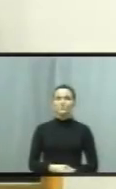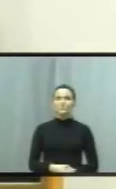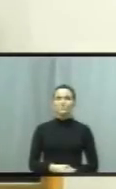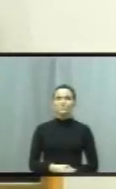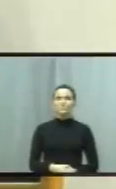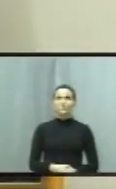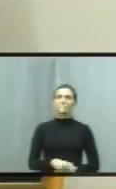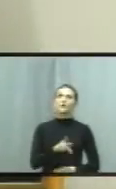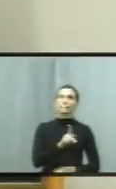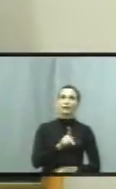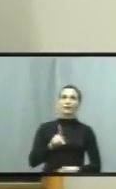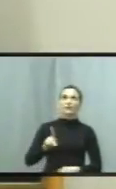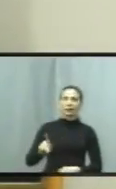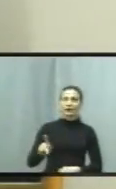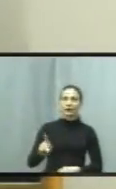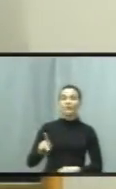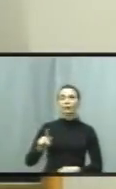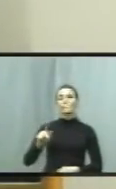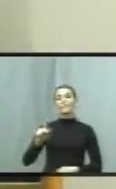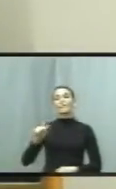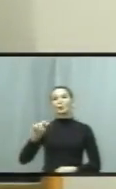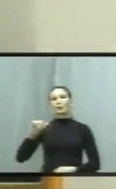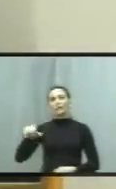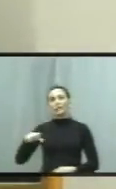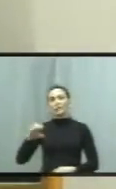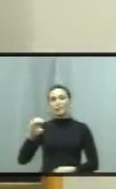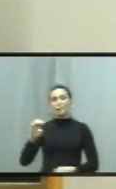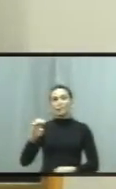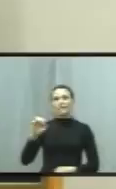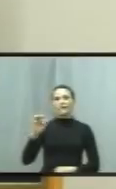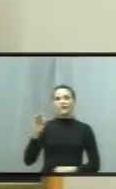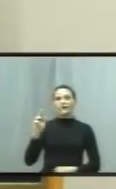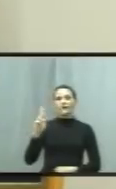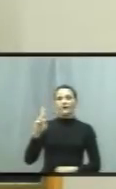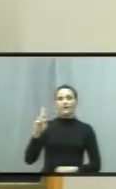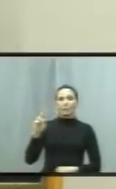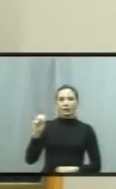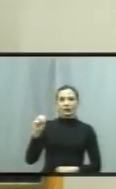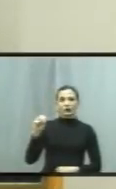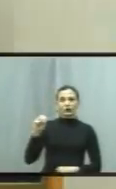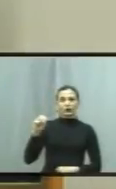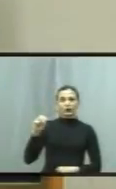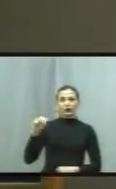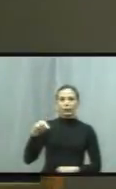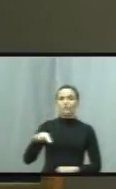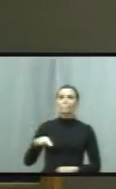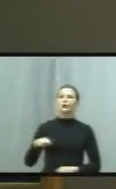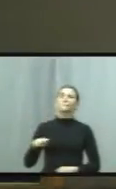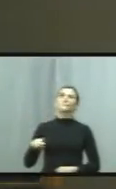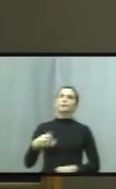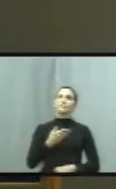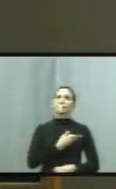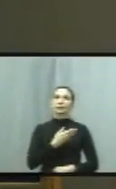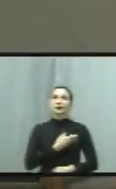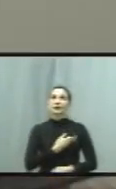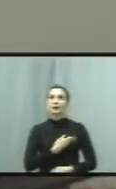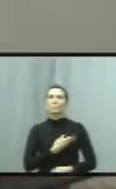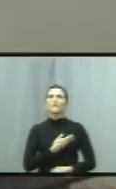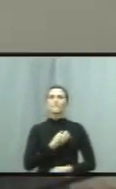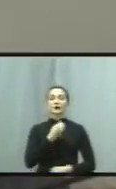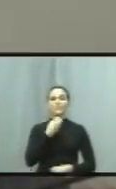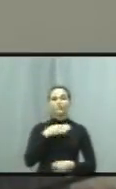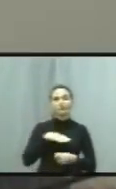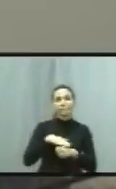Senhor Presidente Jefferson Iaxuda, a mesa, os colegas, nossa boa noite aos